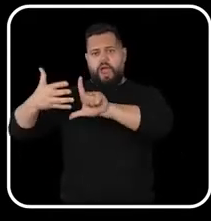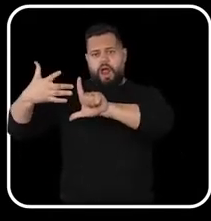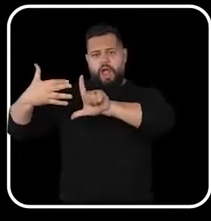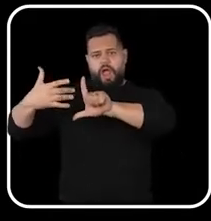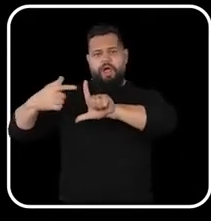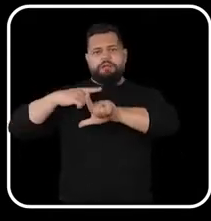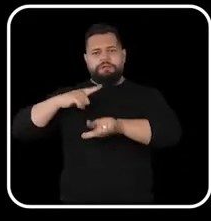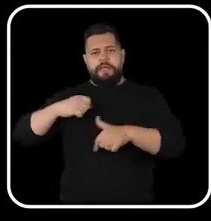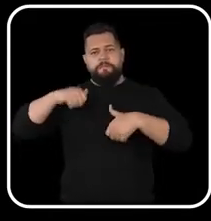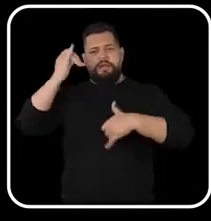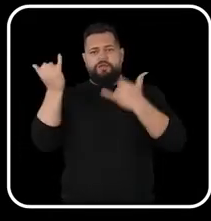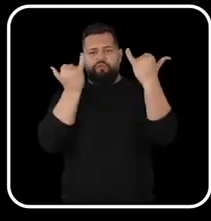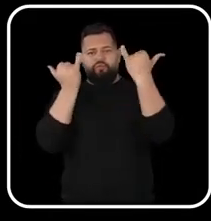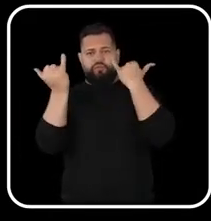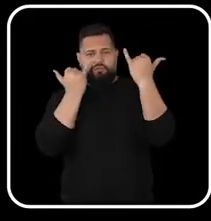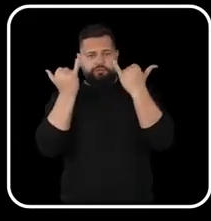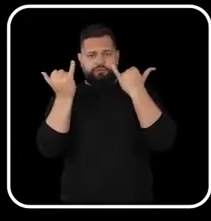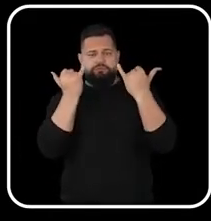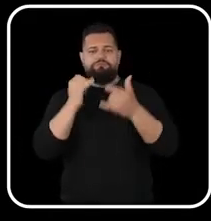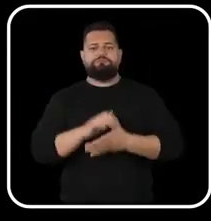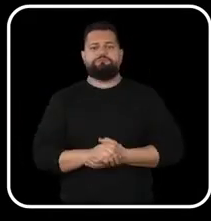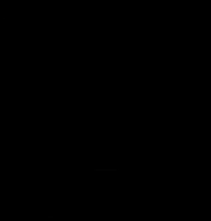E saiba tudo sobre a Operação Ptolomeu Não adianta